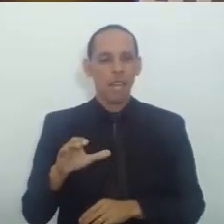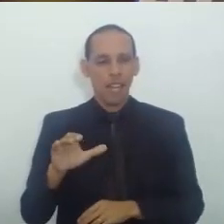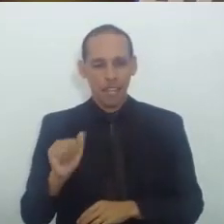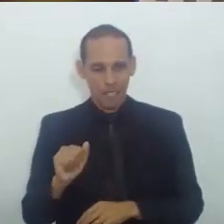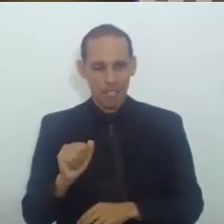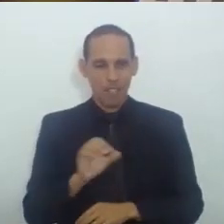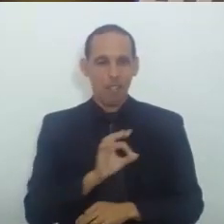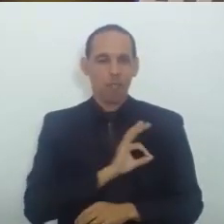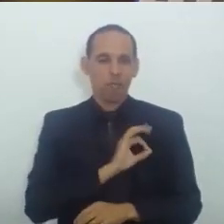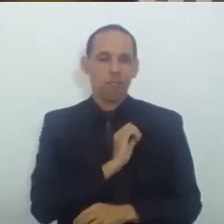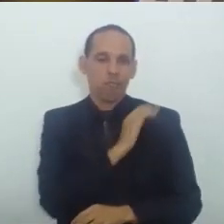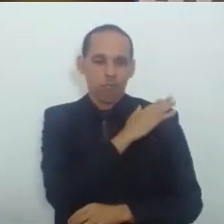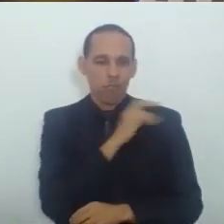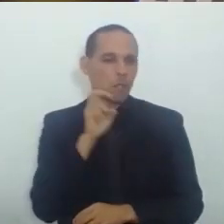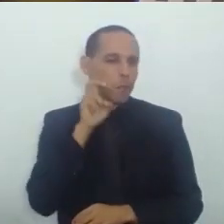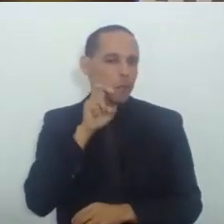Norte